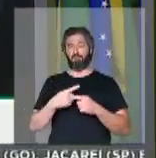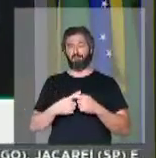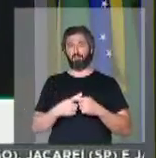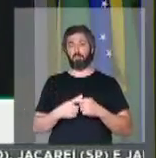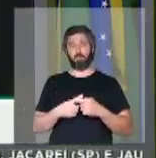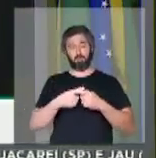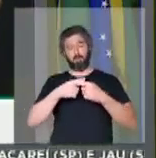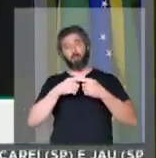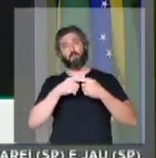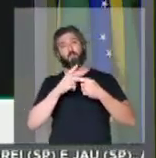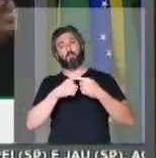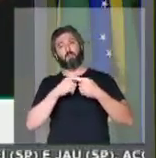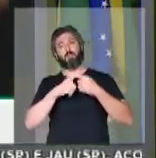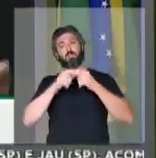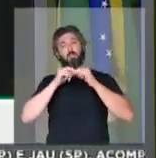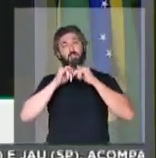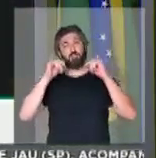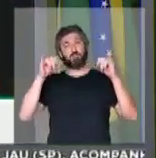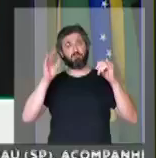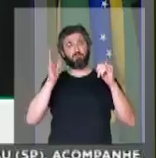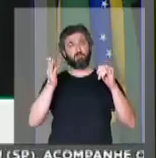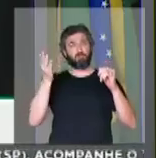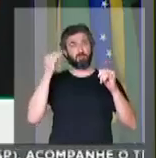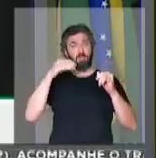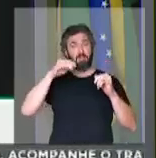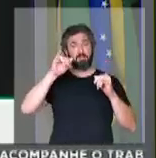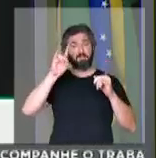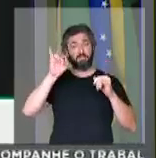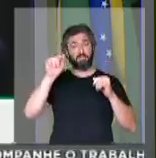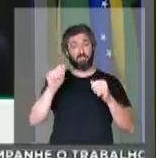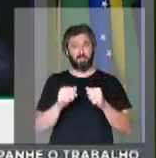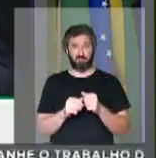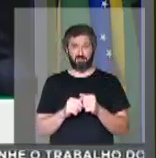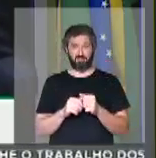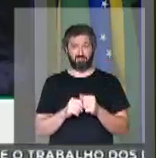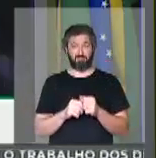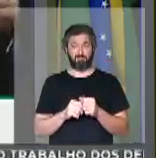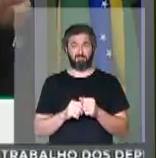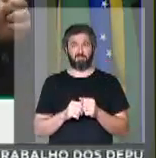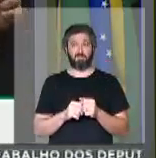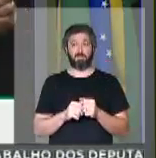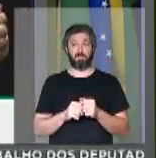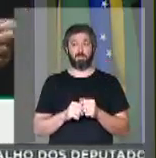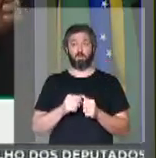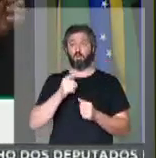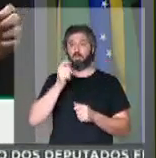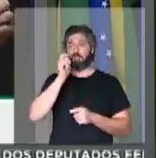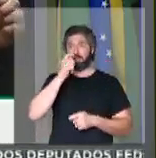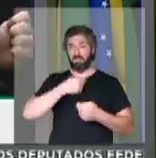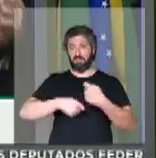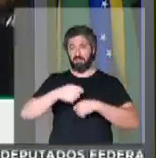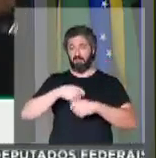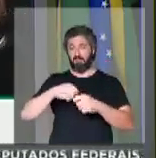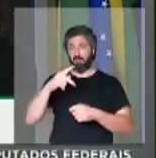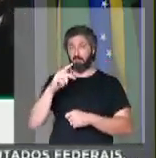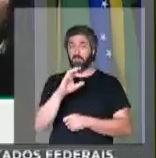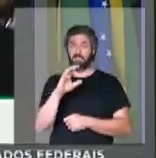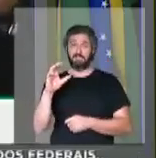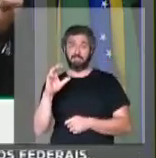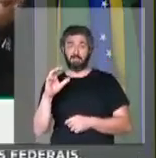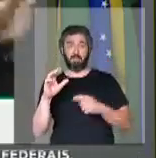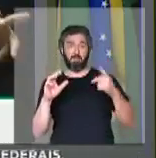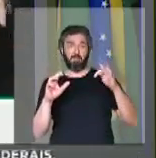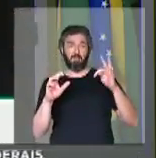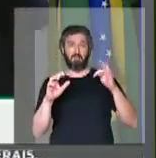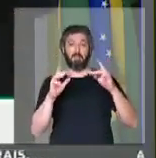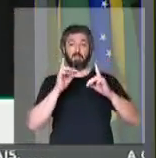este porquê foi divulgado recentemente pela mídia. Nas próprias palavras de um narcotraficante do PCC, o